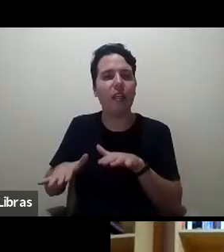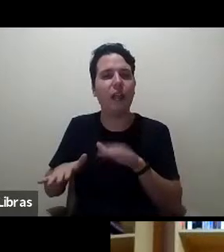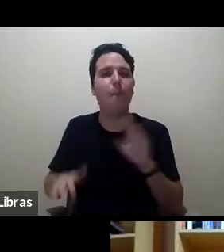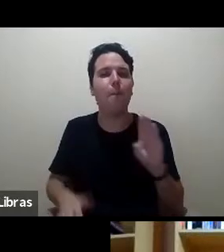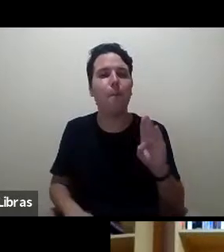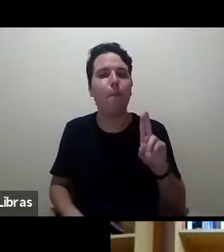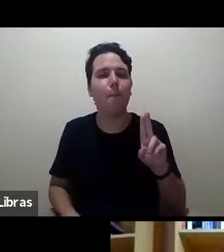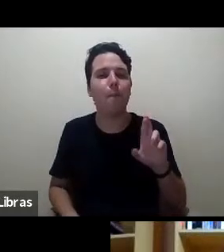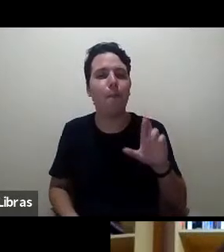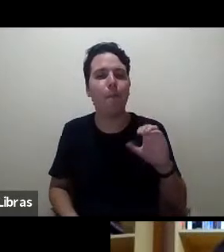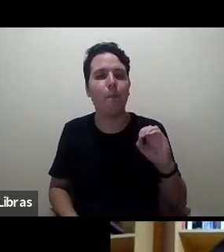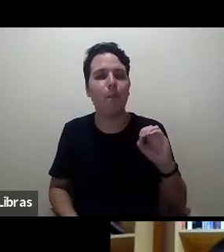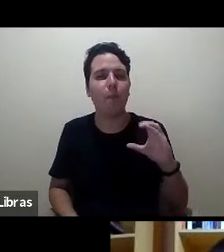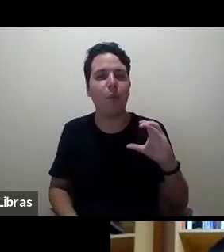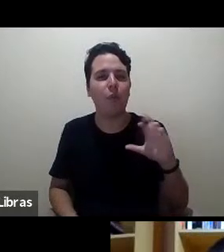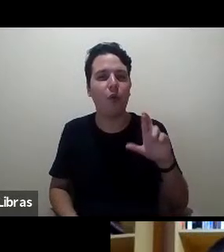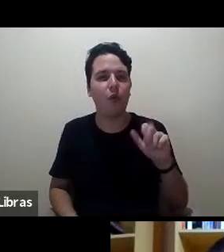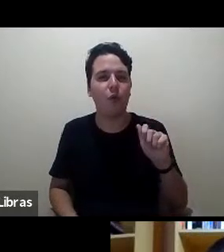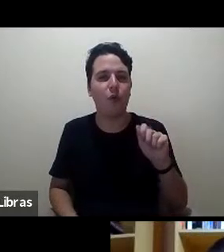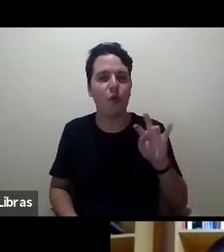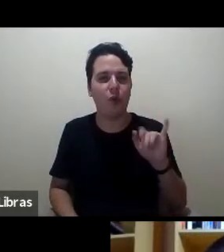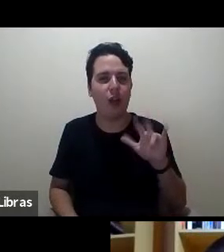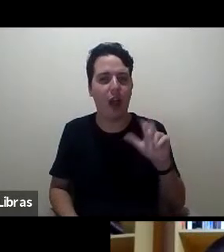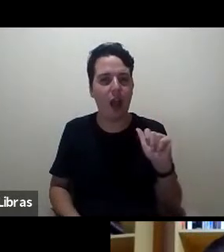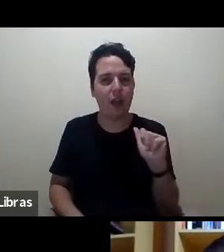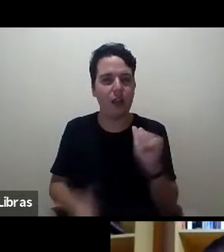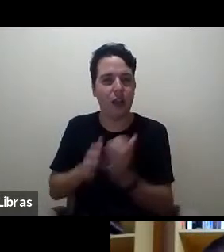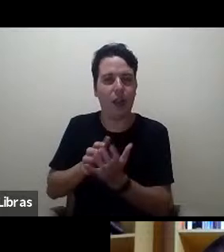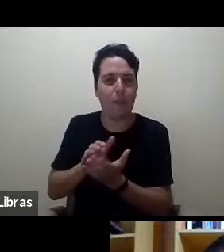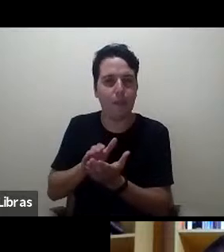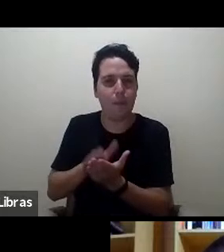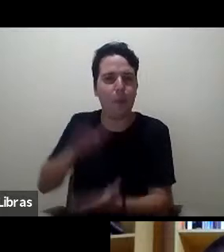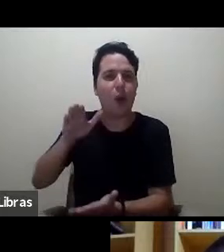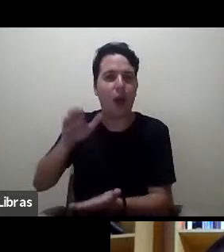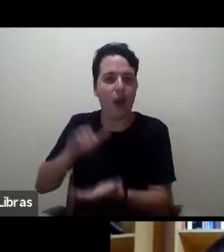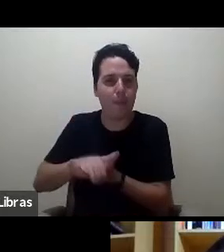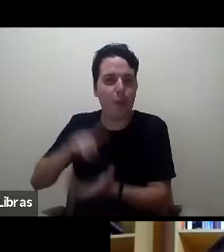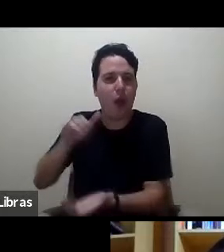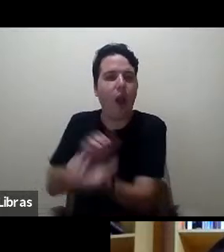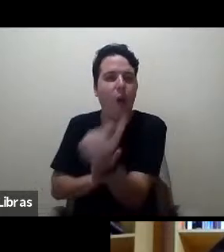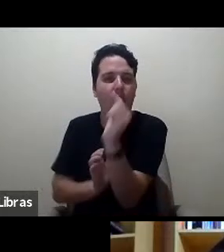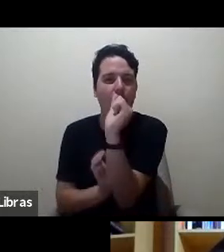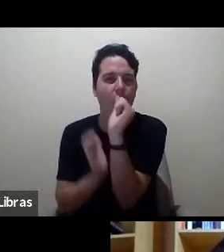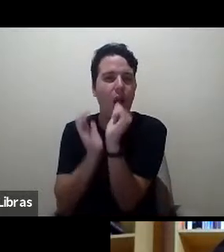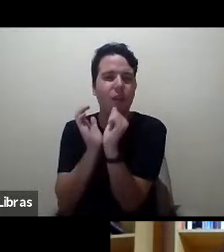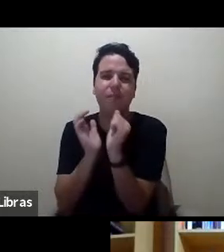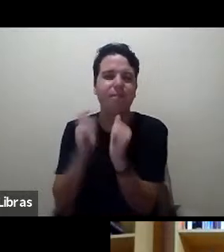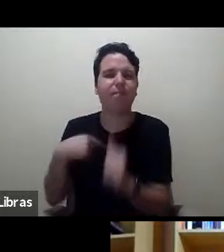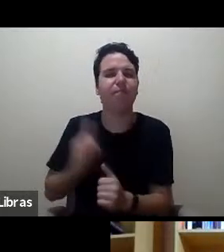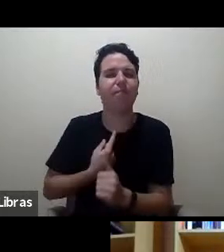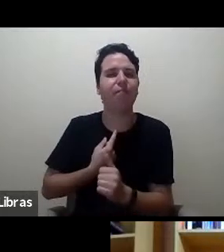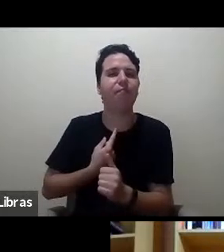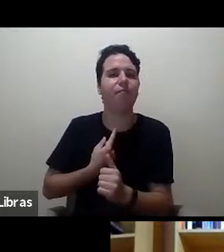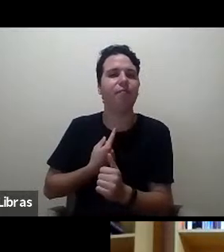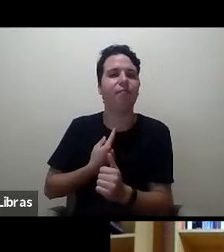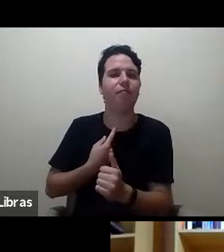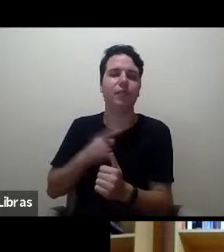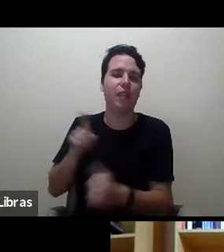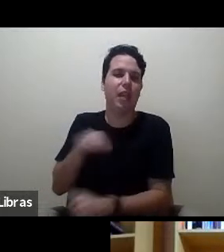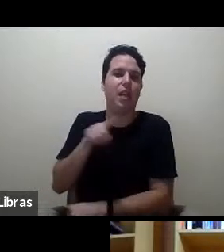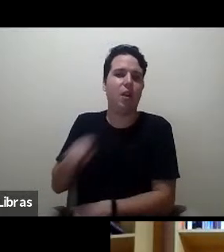não toda, nenhum de nós está obrigado a publicar